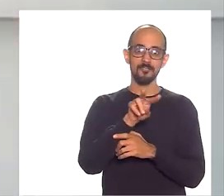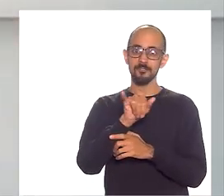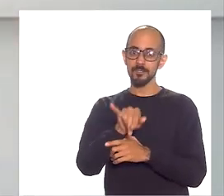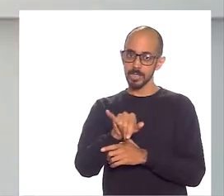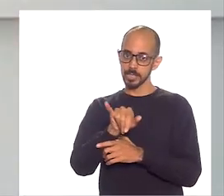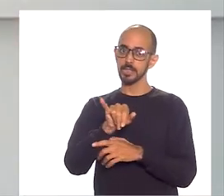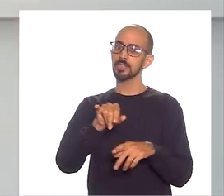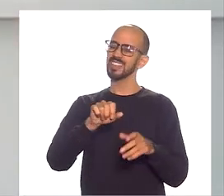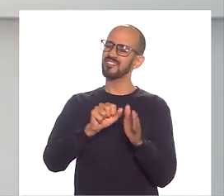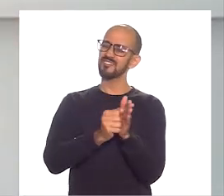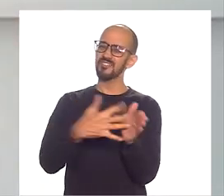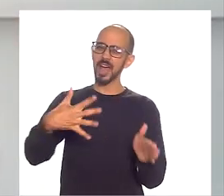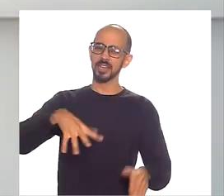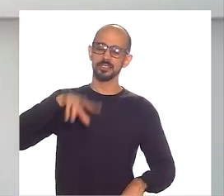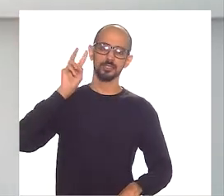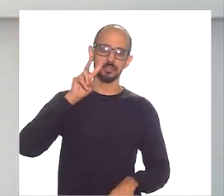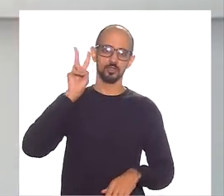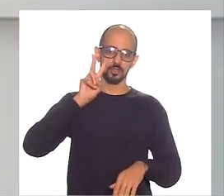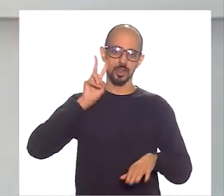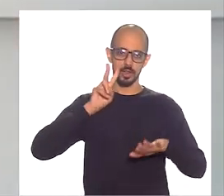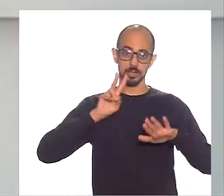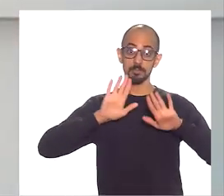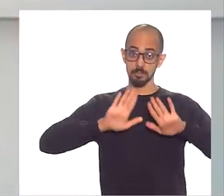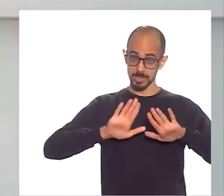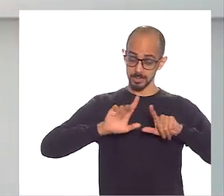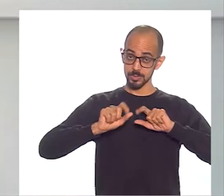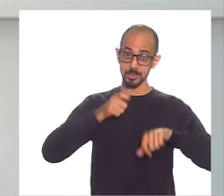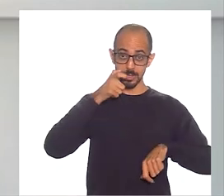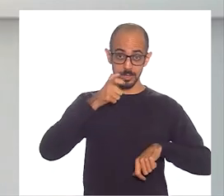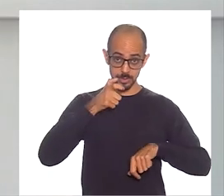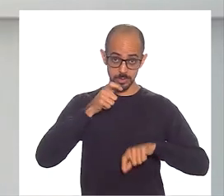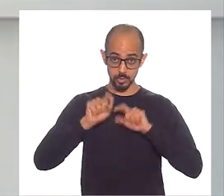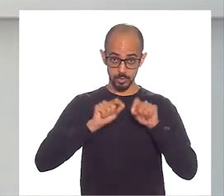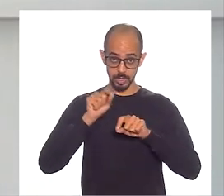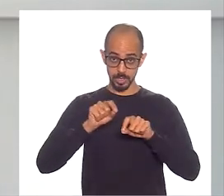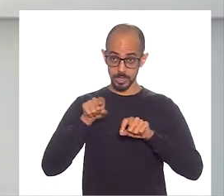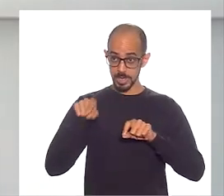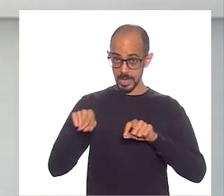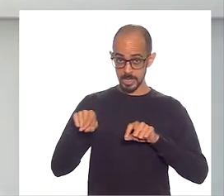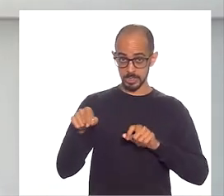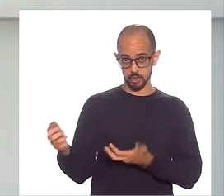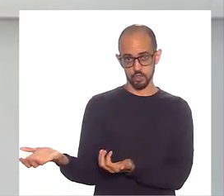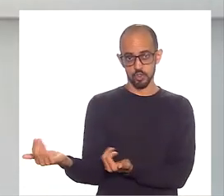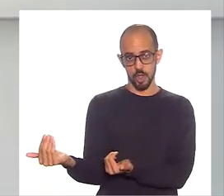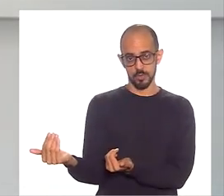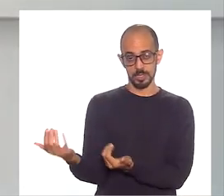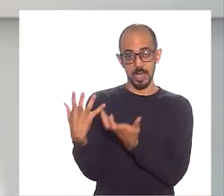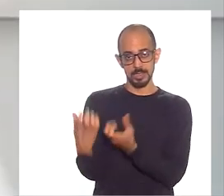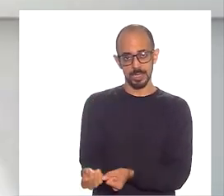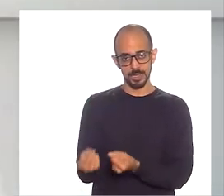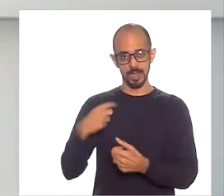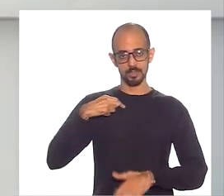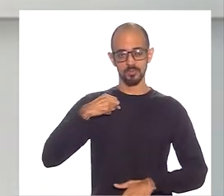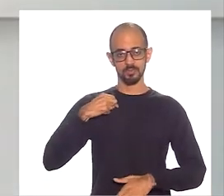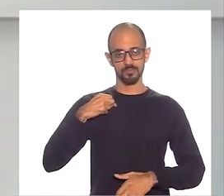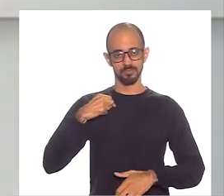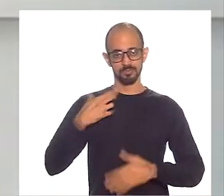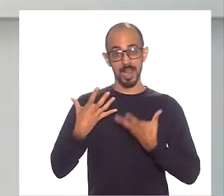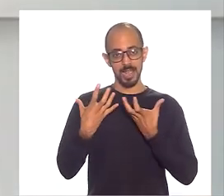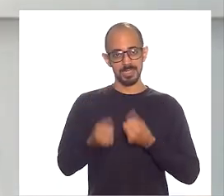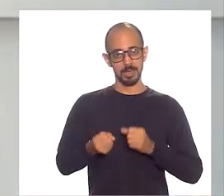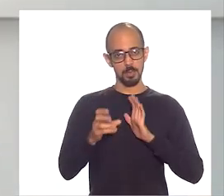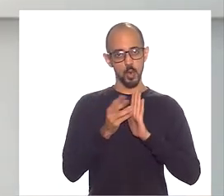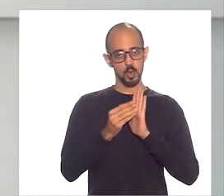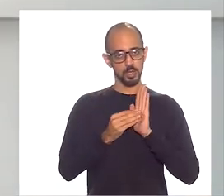muitas histórias e o mais interessante é que esses meninos se voluntariaram para receber os nossos